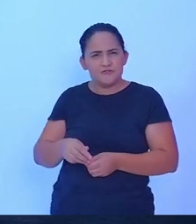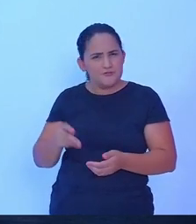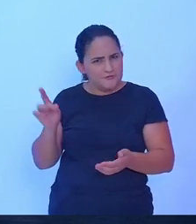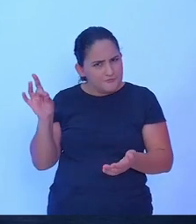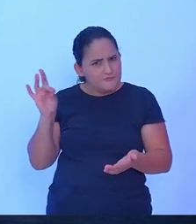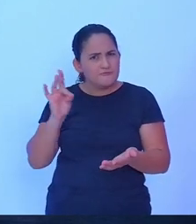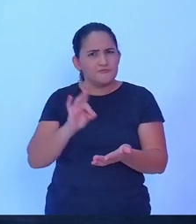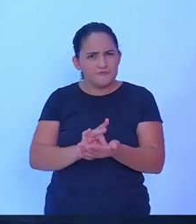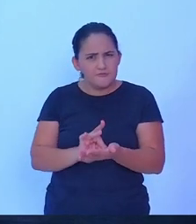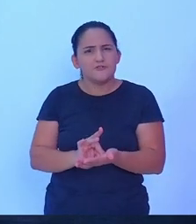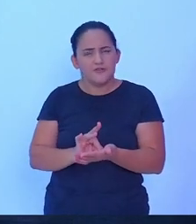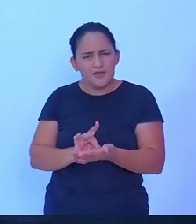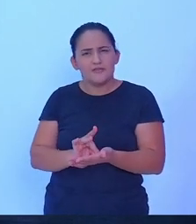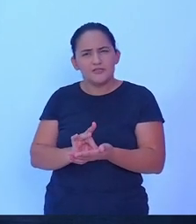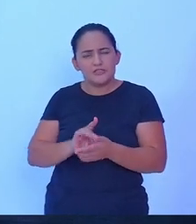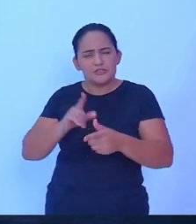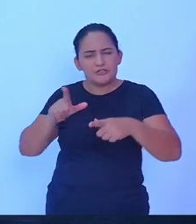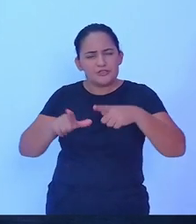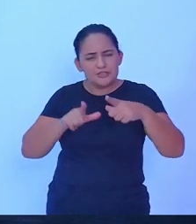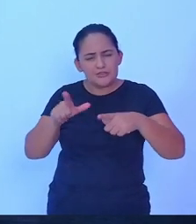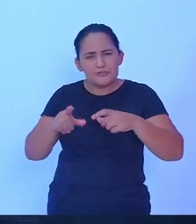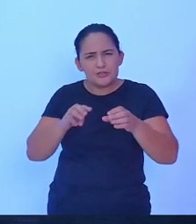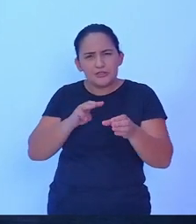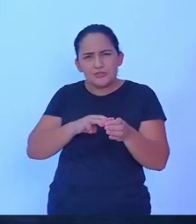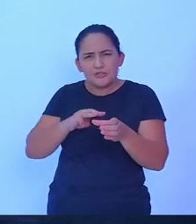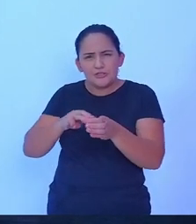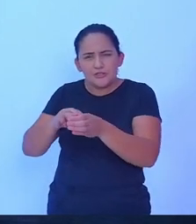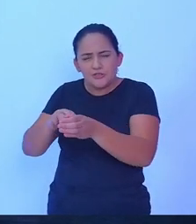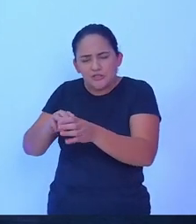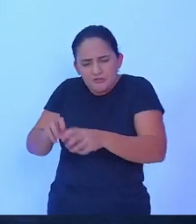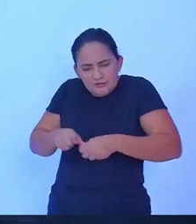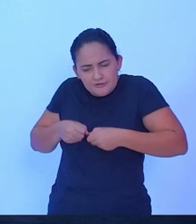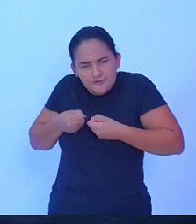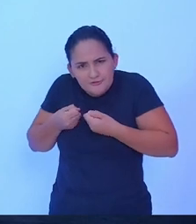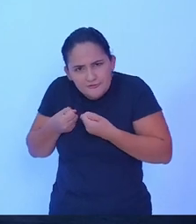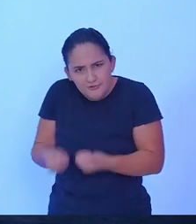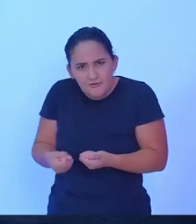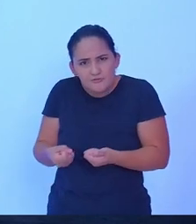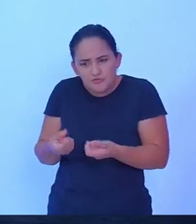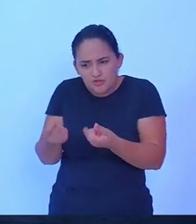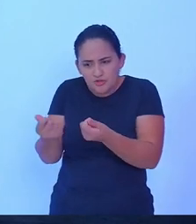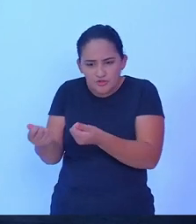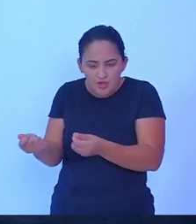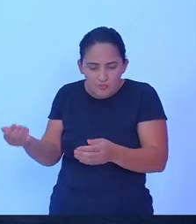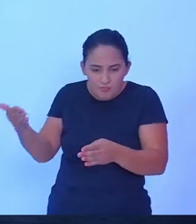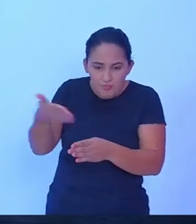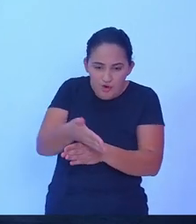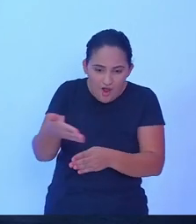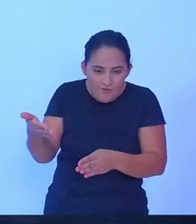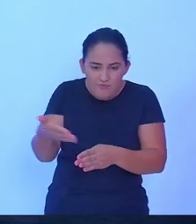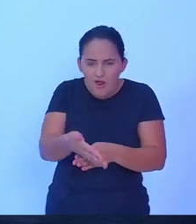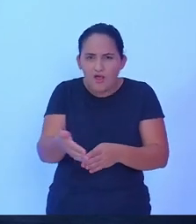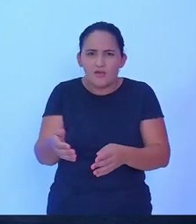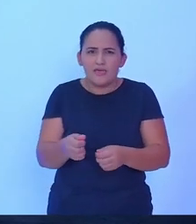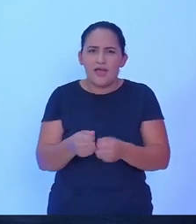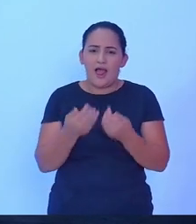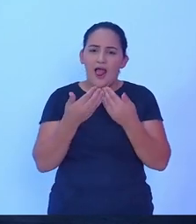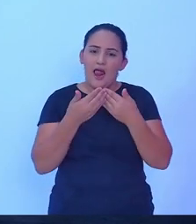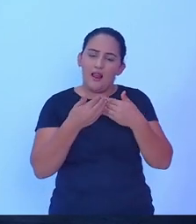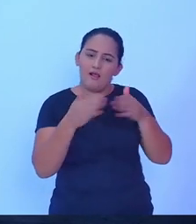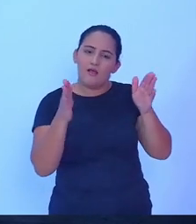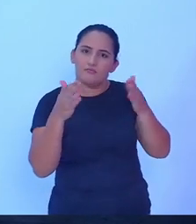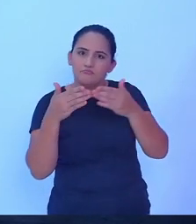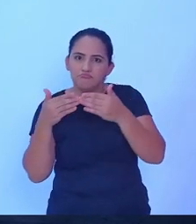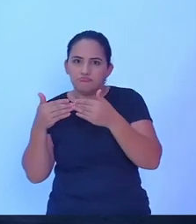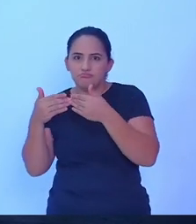município nas costas, acreditando, trazendo receita, abrindo novas empresas, abrindo